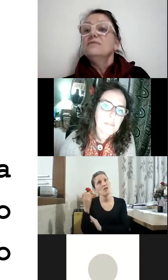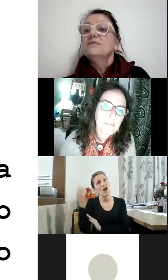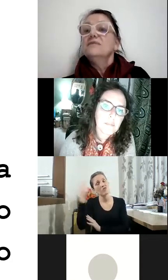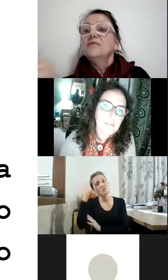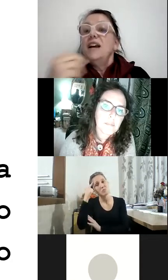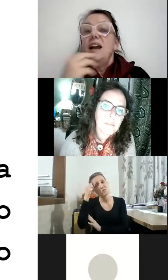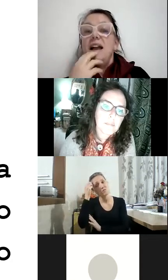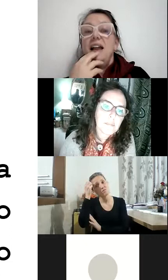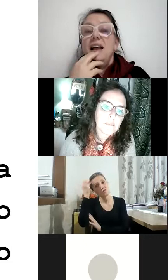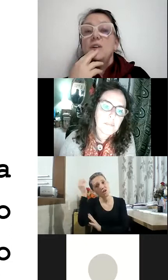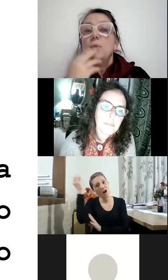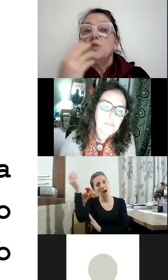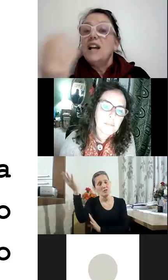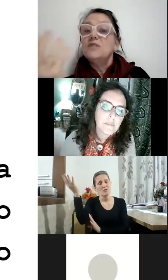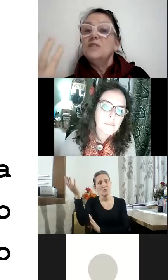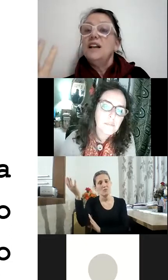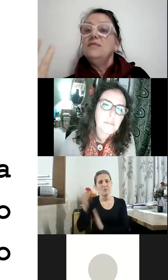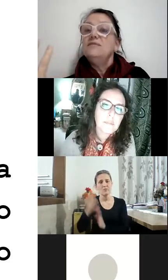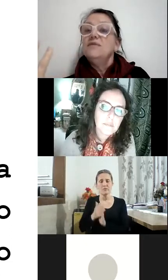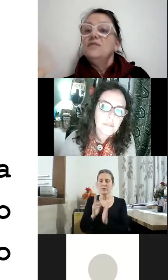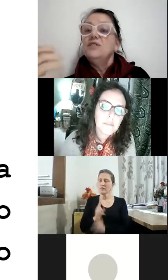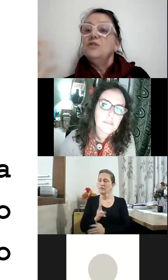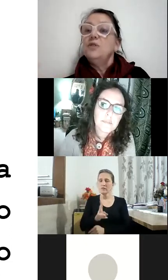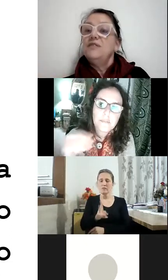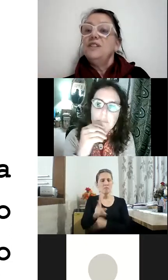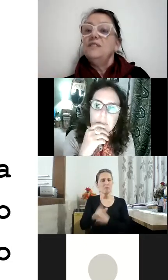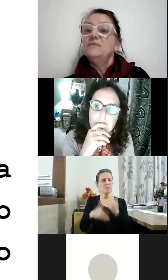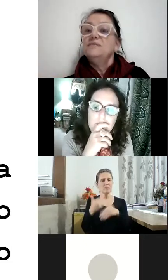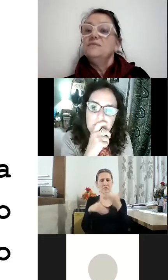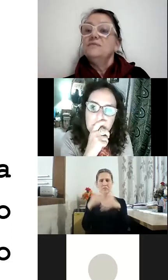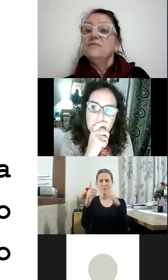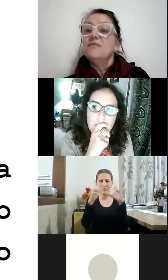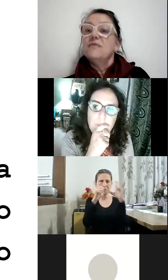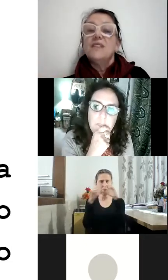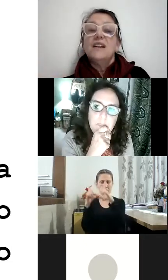no processo dele de fotografia.